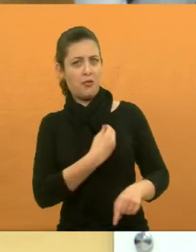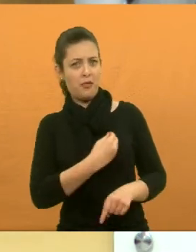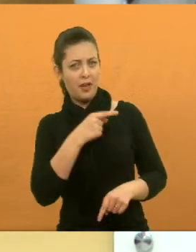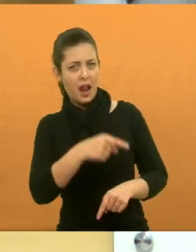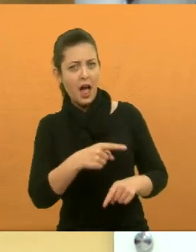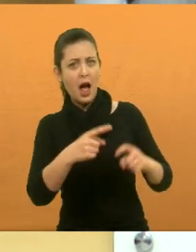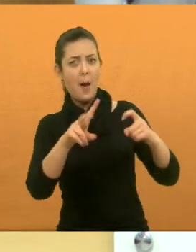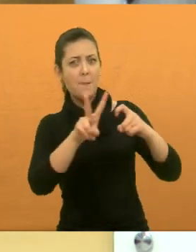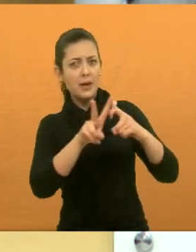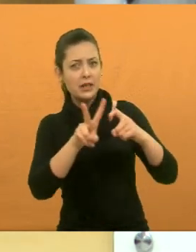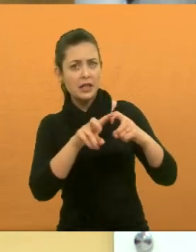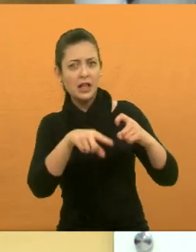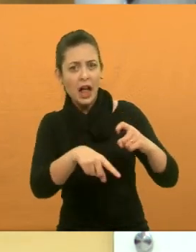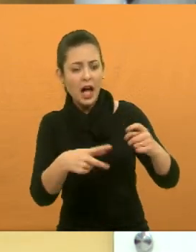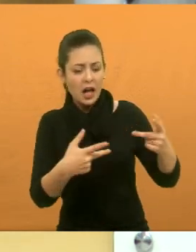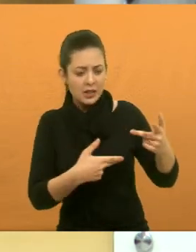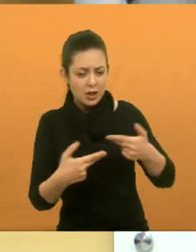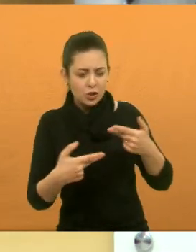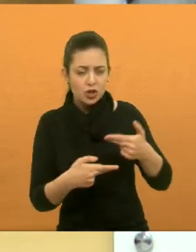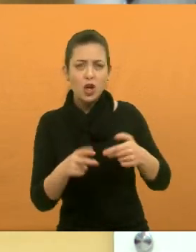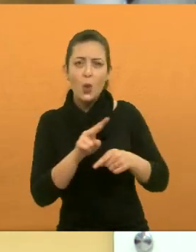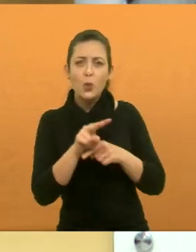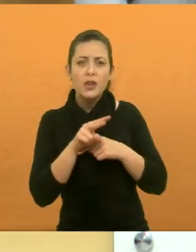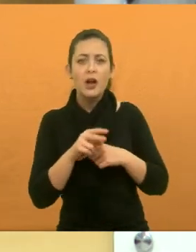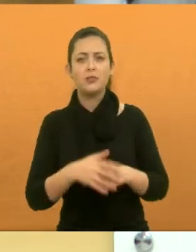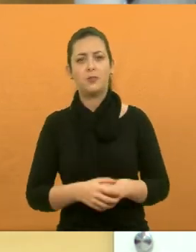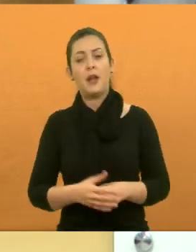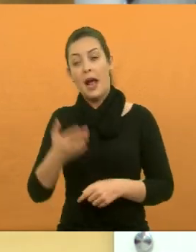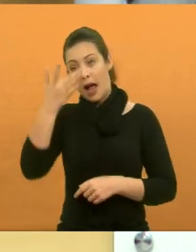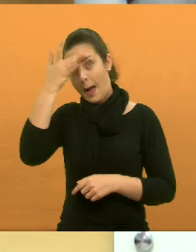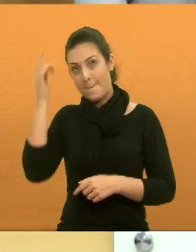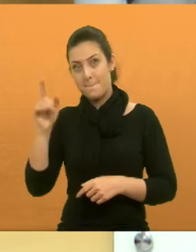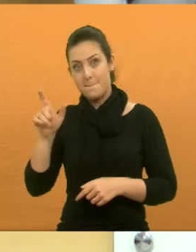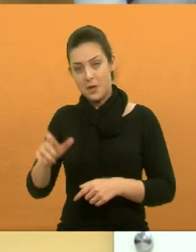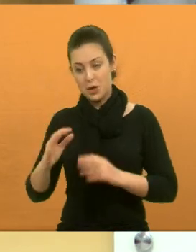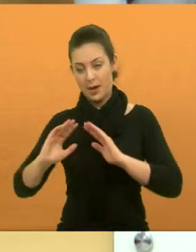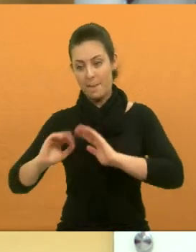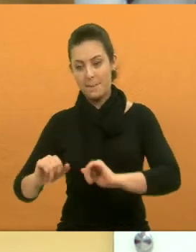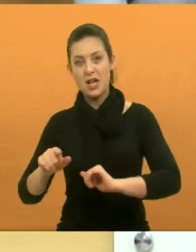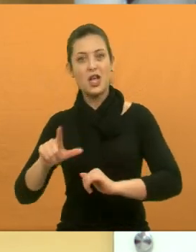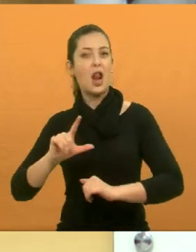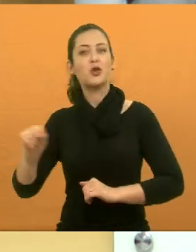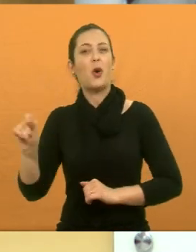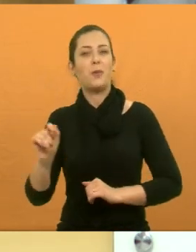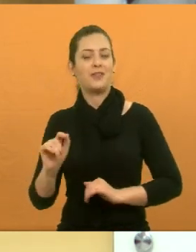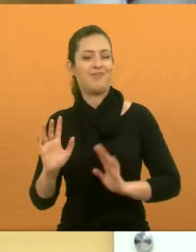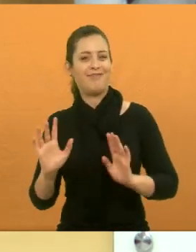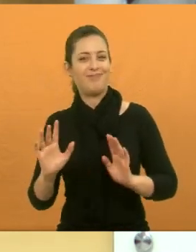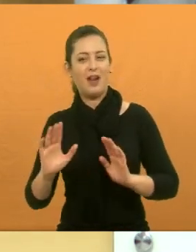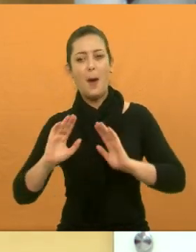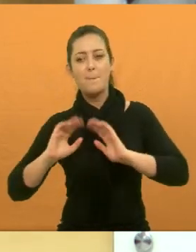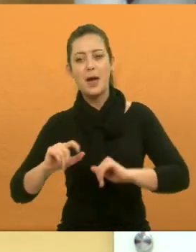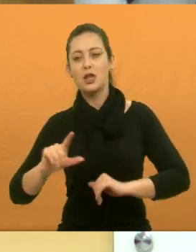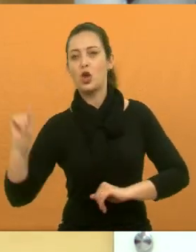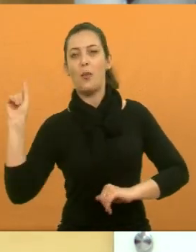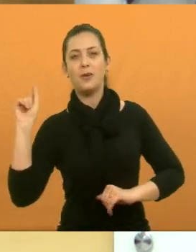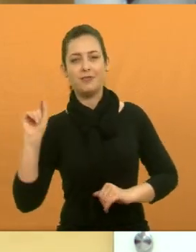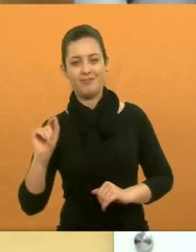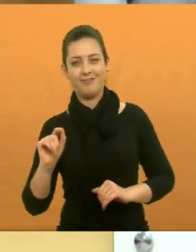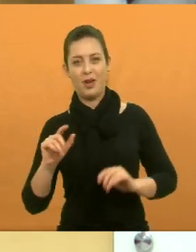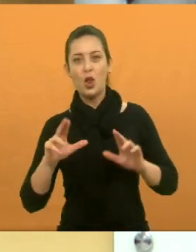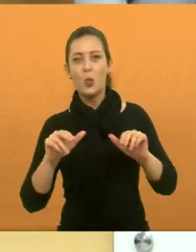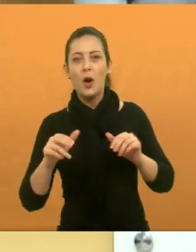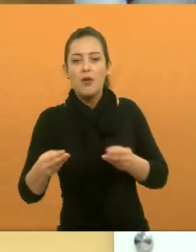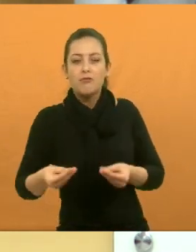na clínica veterinária. E o que eu acho muito engraçado é assim, a pessoa que pede para recolher, ela some. Ela nunca aparece mais nem